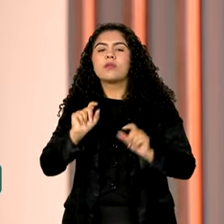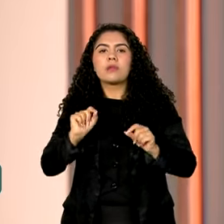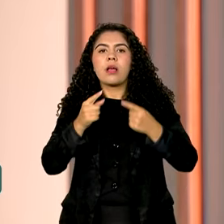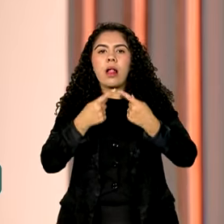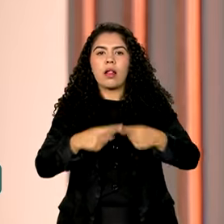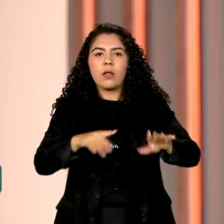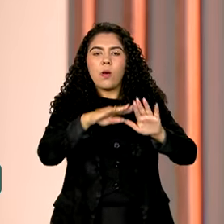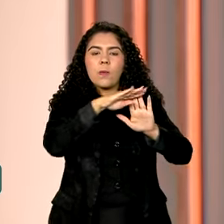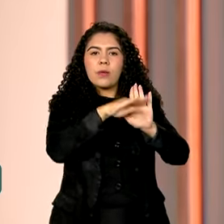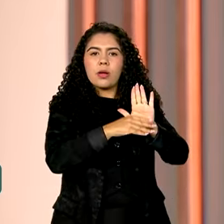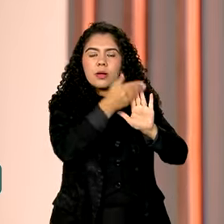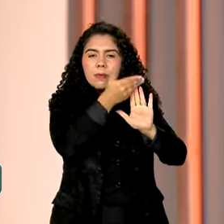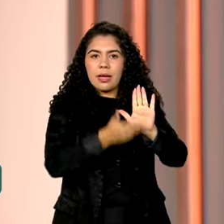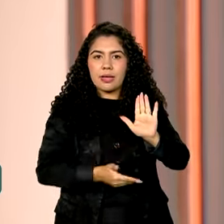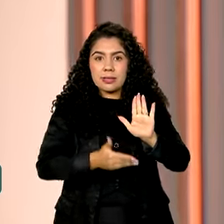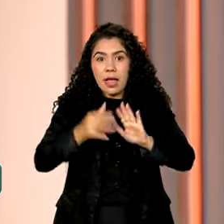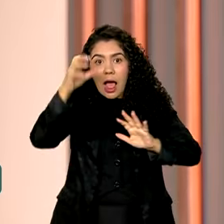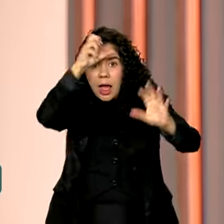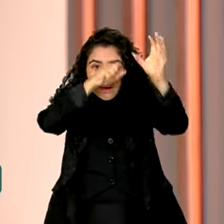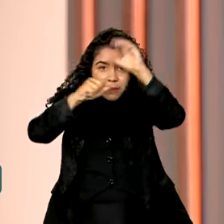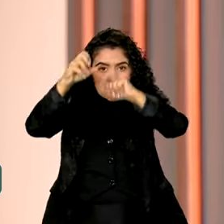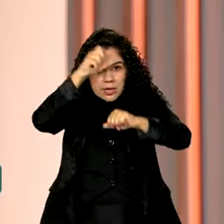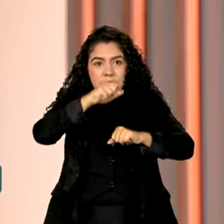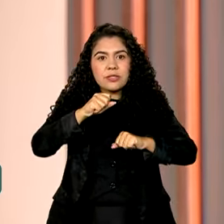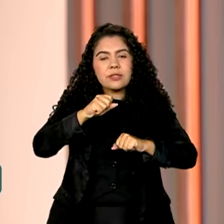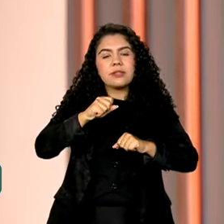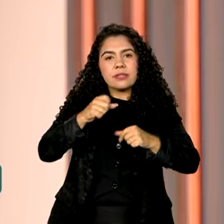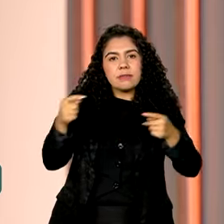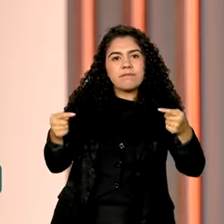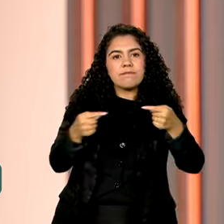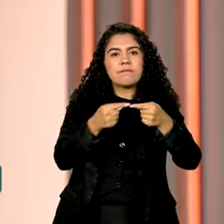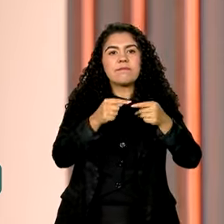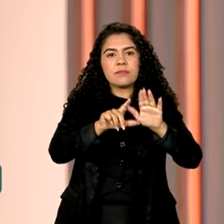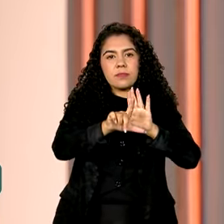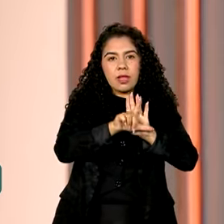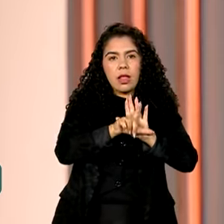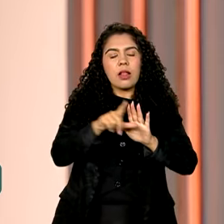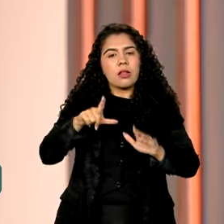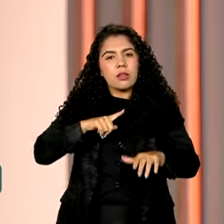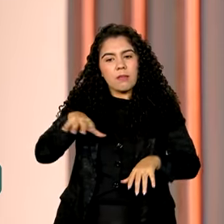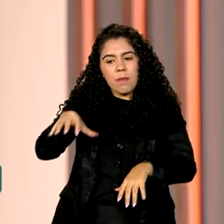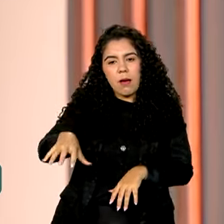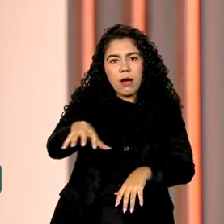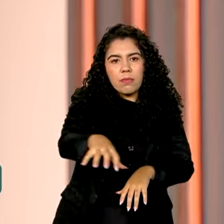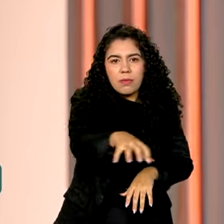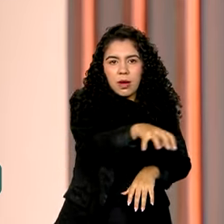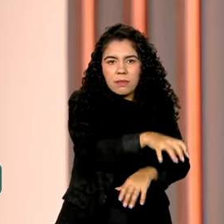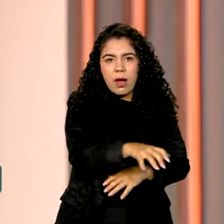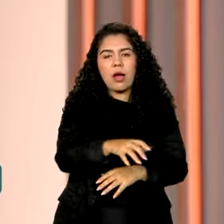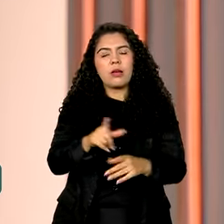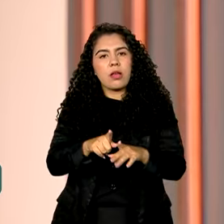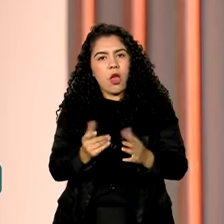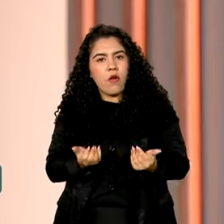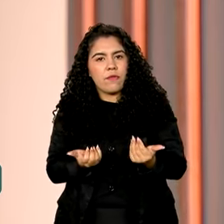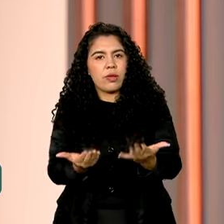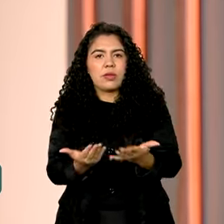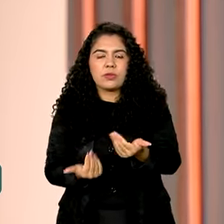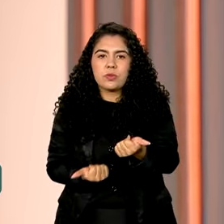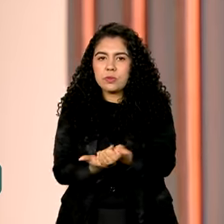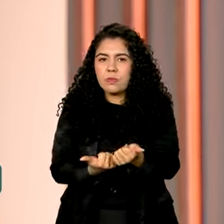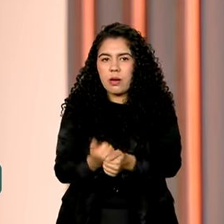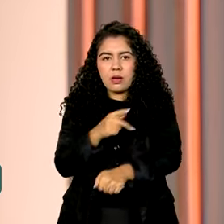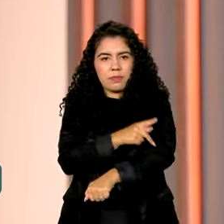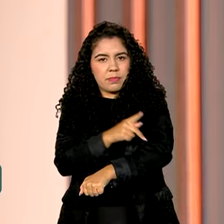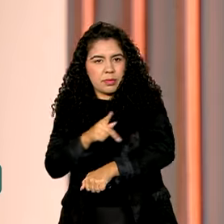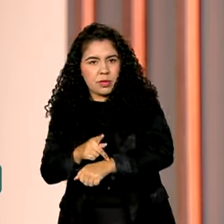vai permitir que os jovens busquem vagas diretamente nos centros educacionais, que também vão oferecer suporte pedagógico,